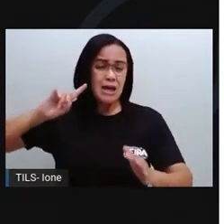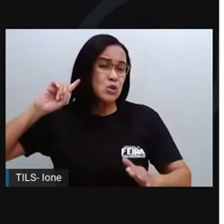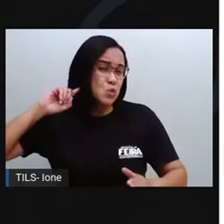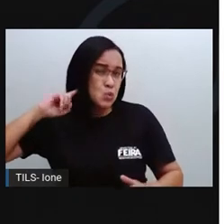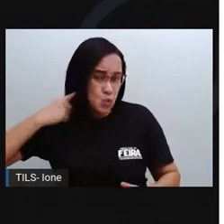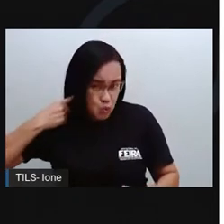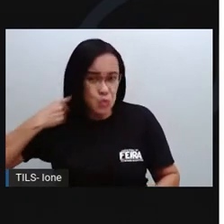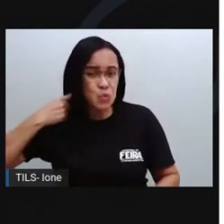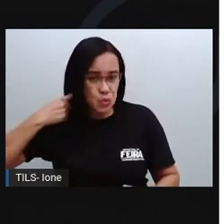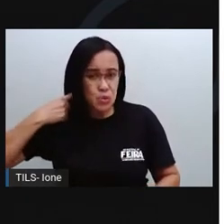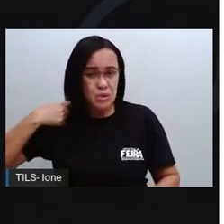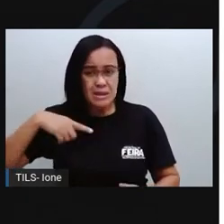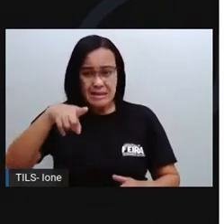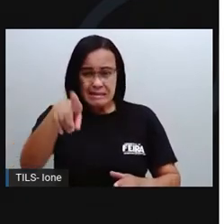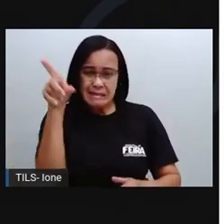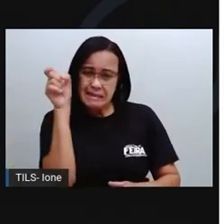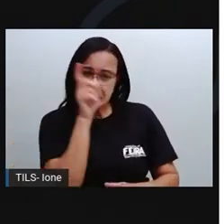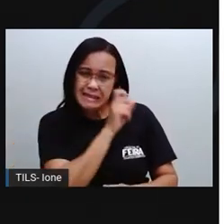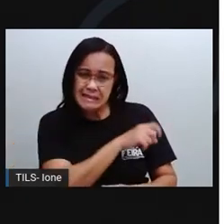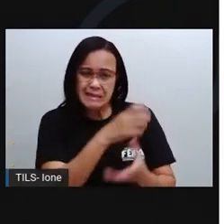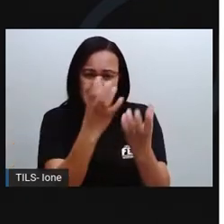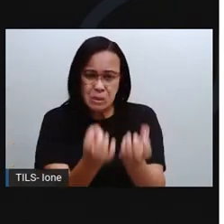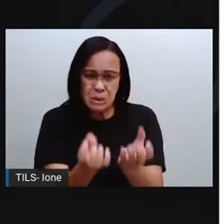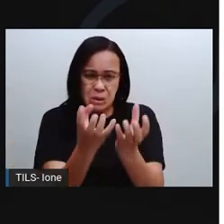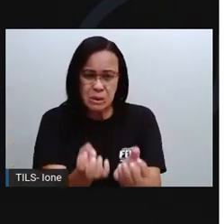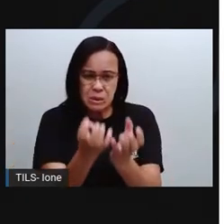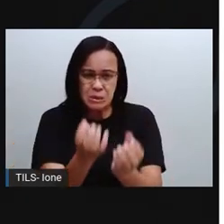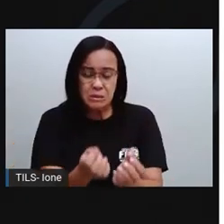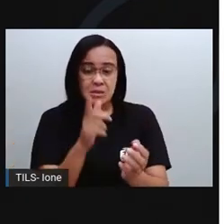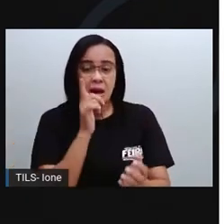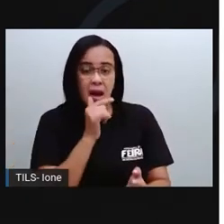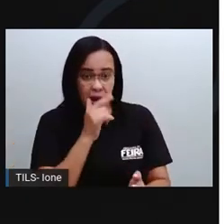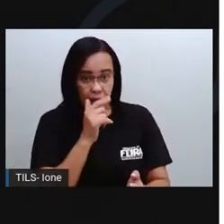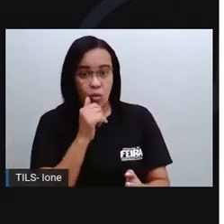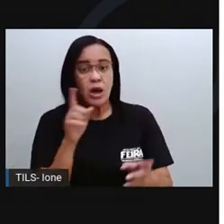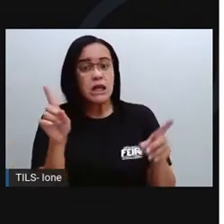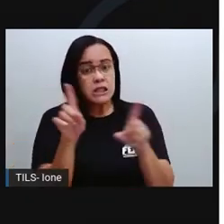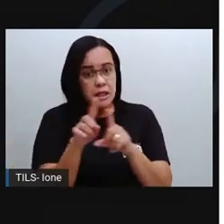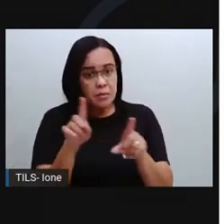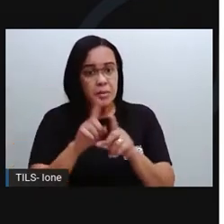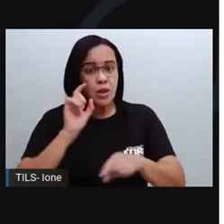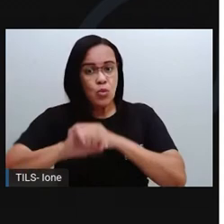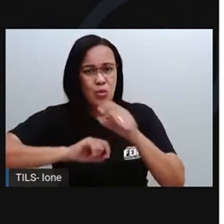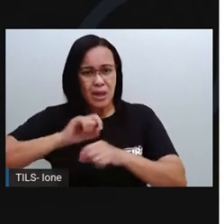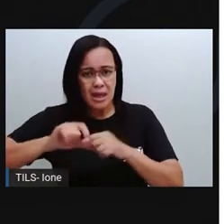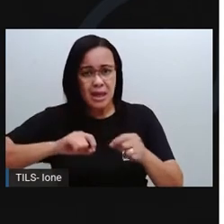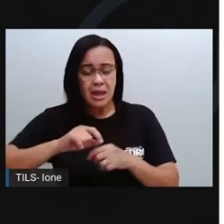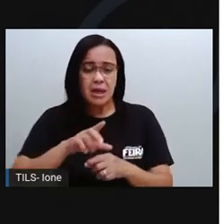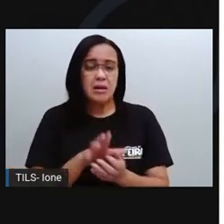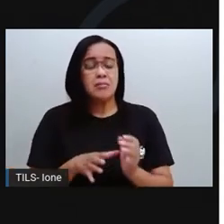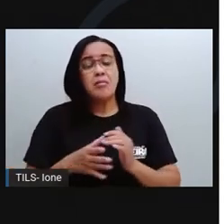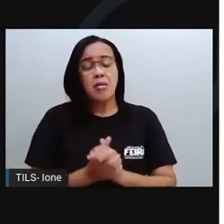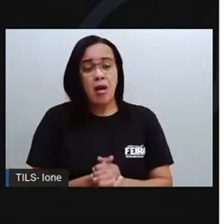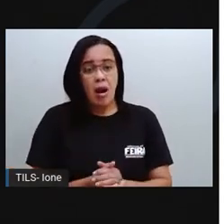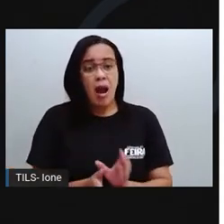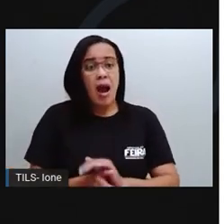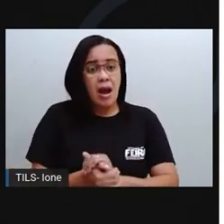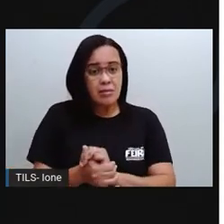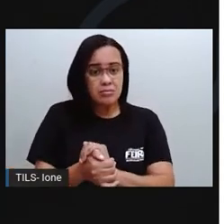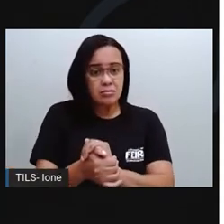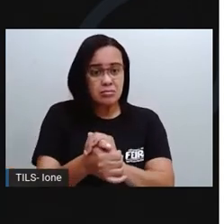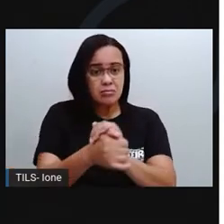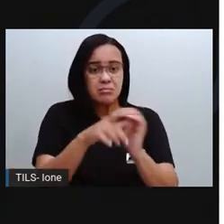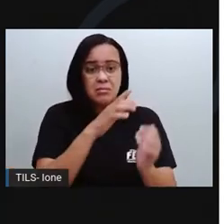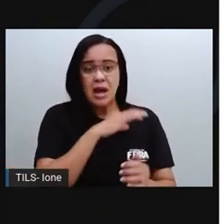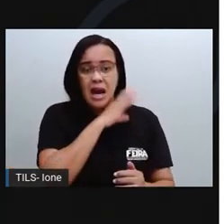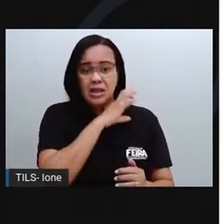entopem bueiros, contribuindo para gerar as enchentes, além de causarem a morte de animais, como as tartarugas marinhas, que engolem a